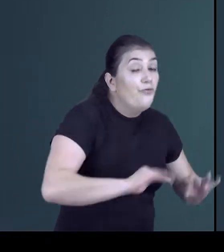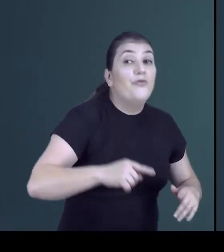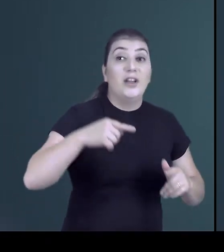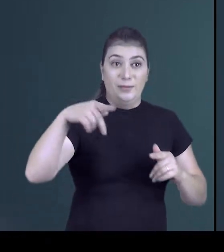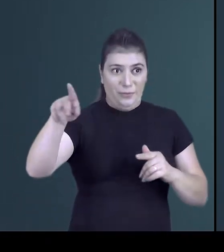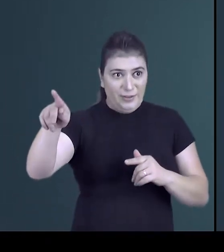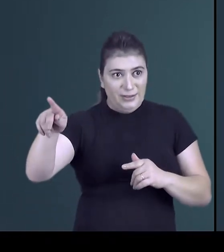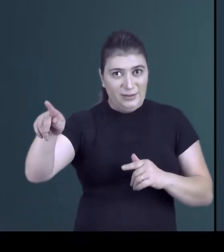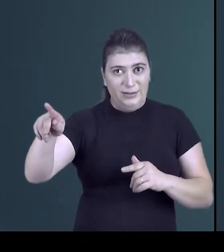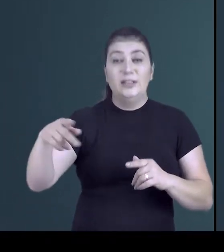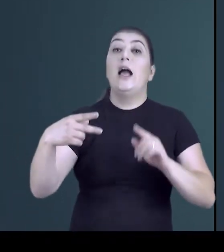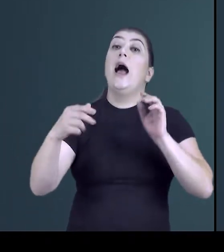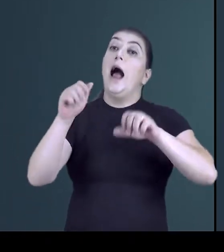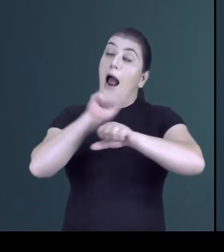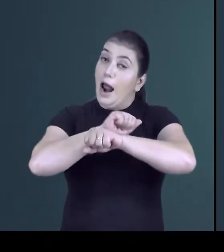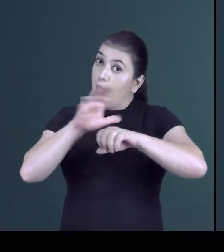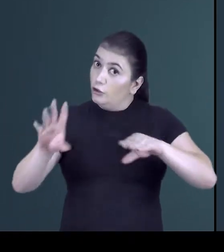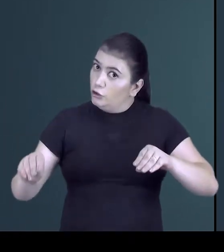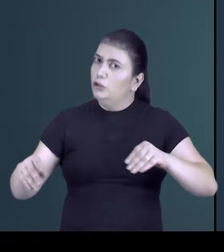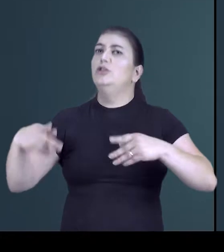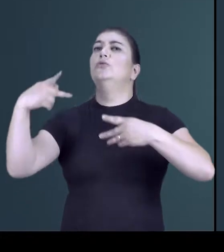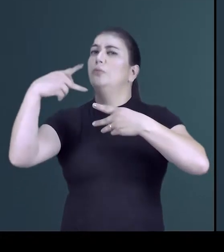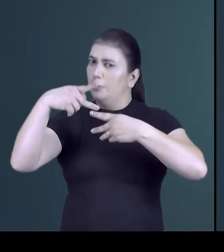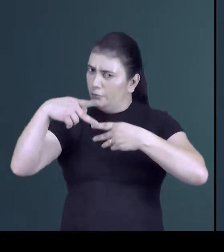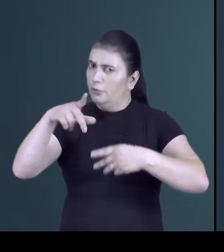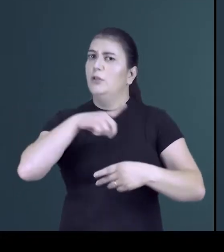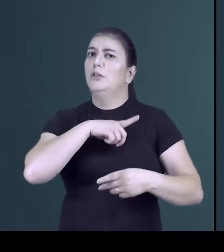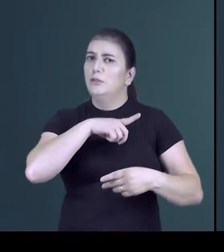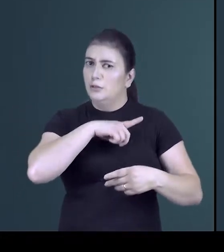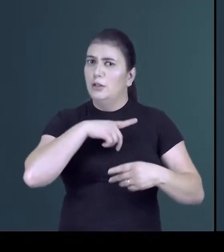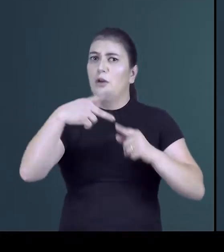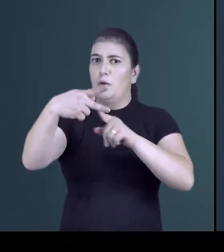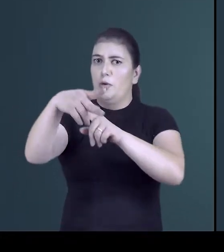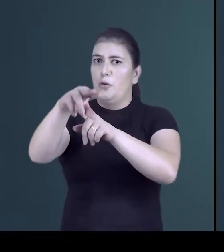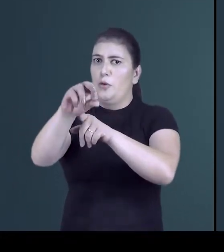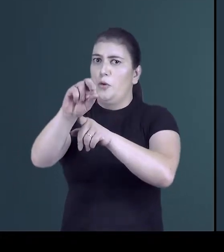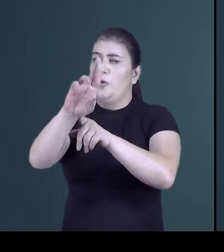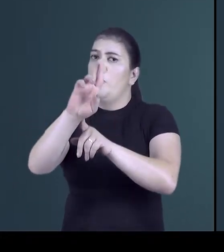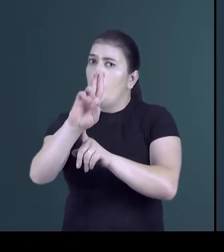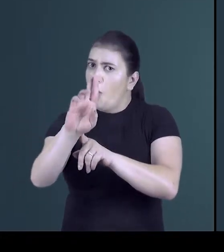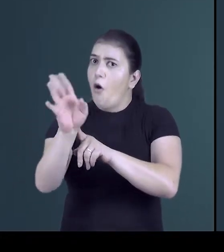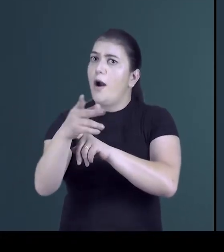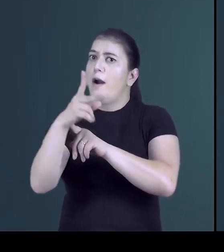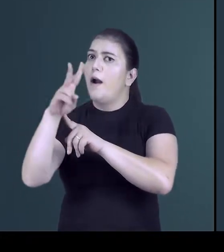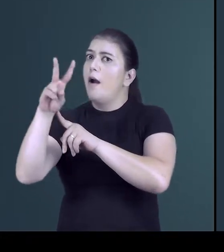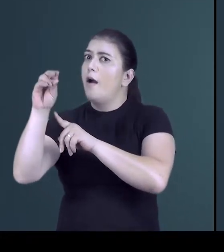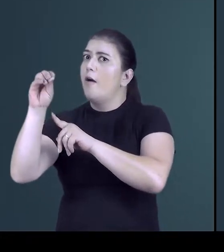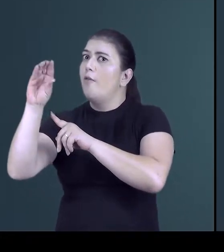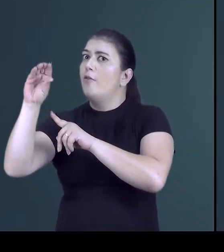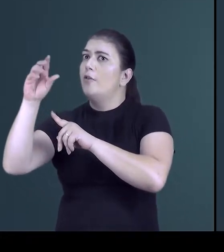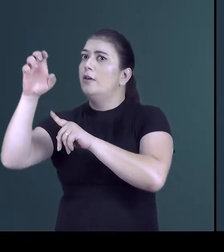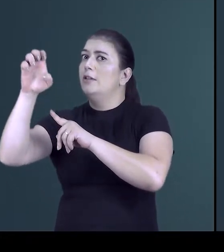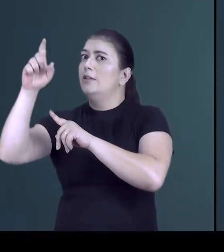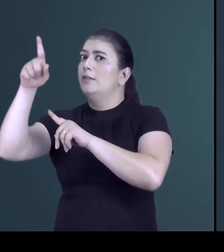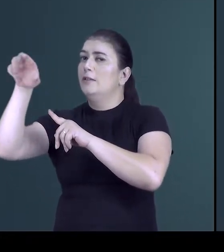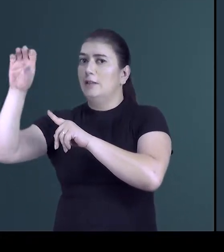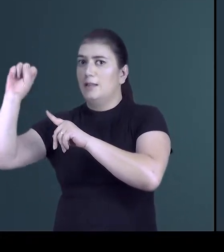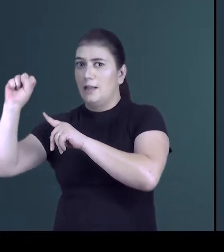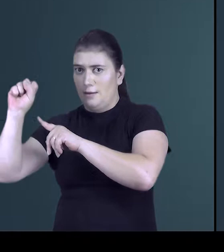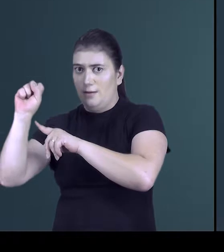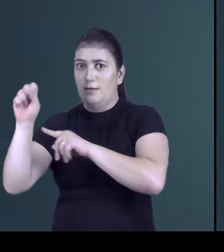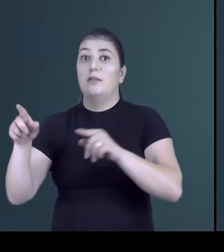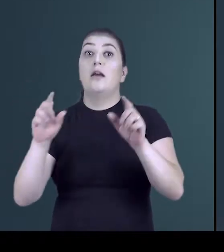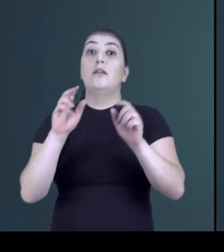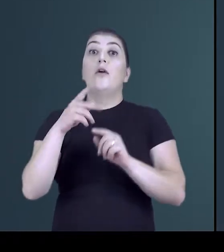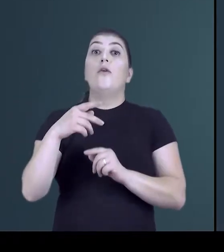adjetivo e uma preposição. Todo esse pedaço, por vocês, está completando o sentido, a